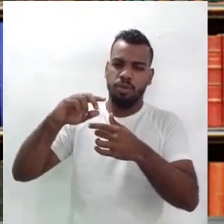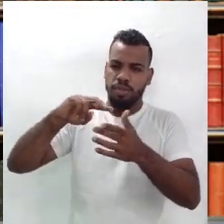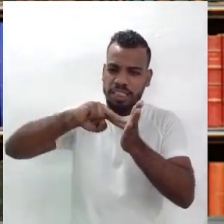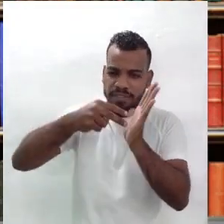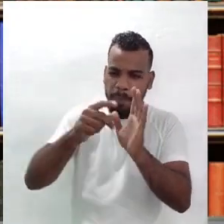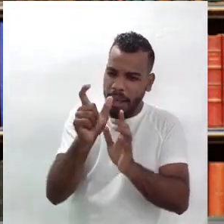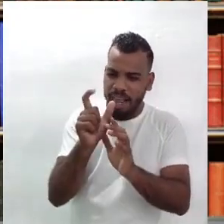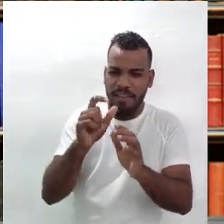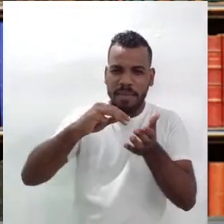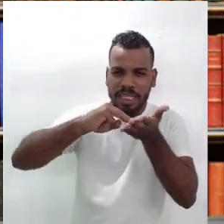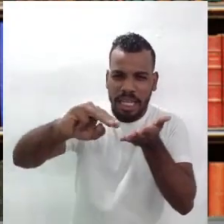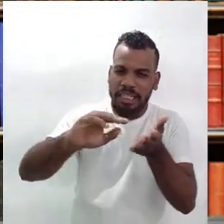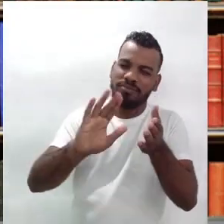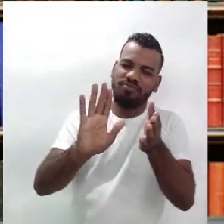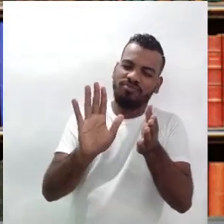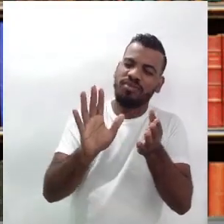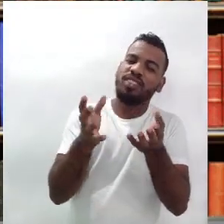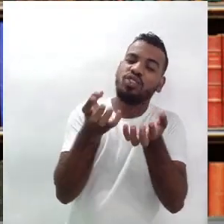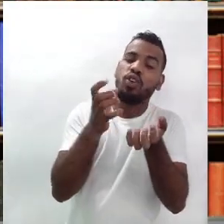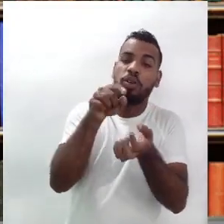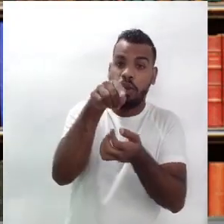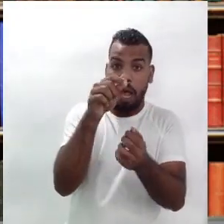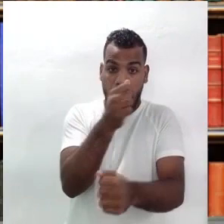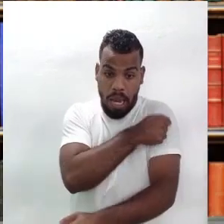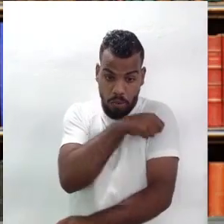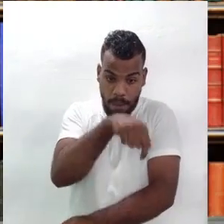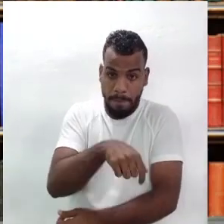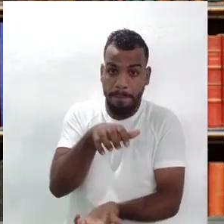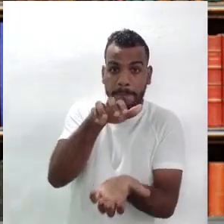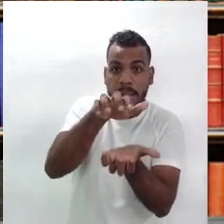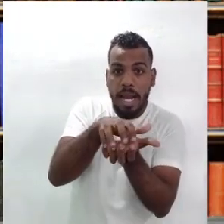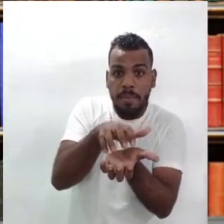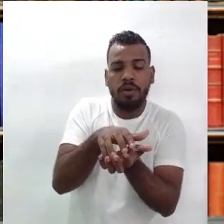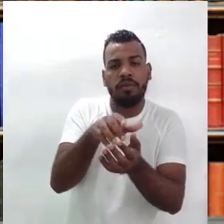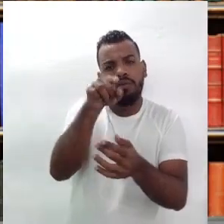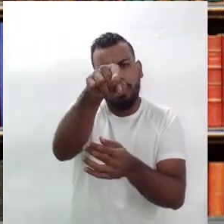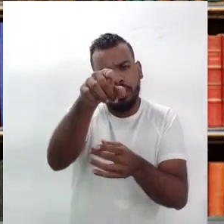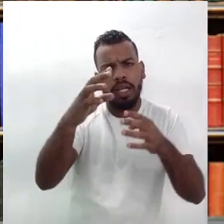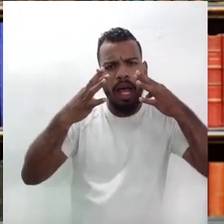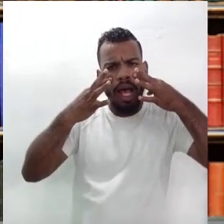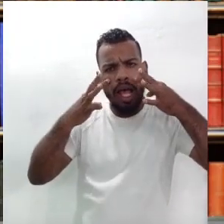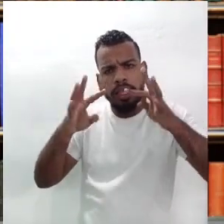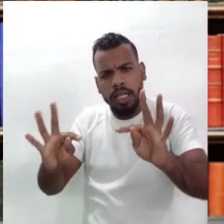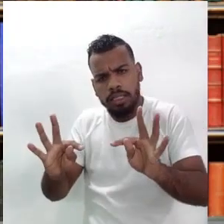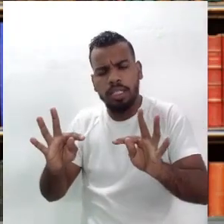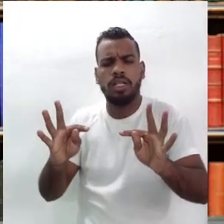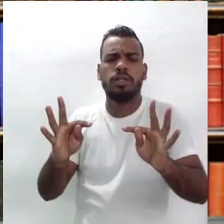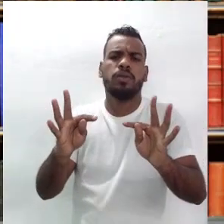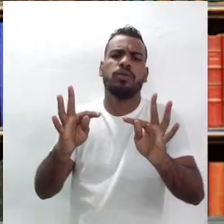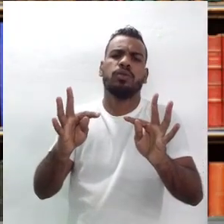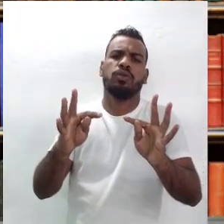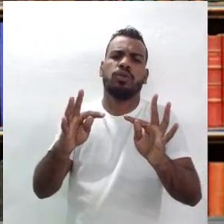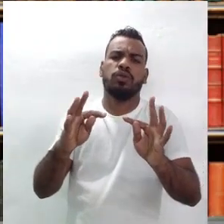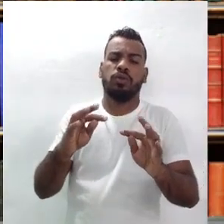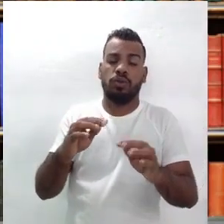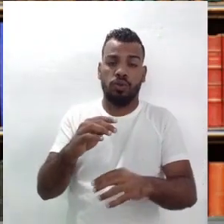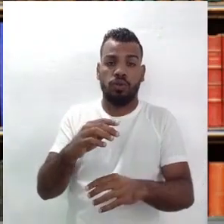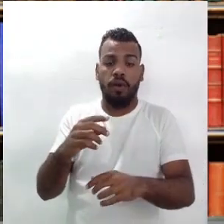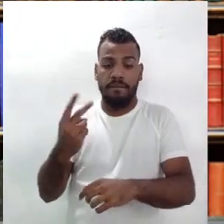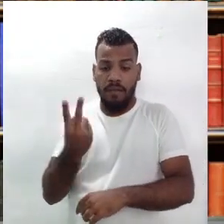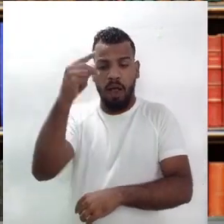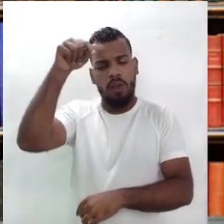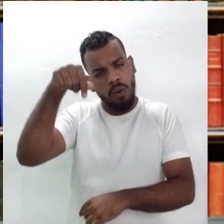mas eu gostaria que o estudante de Pernambuco tivesse uma atenção maior aos nossos